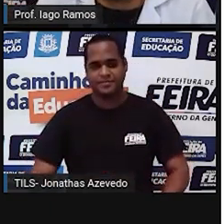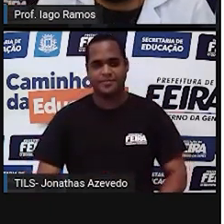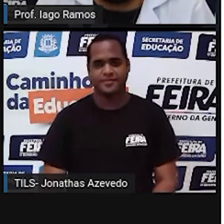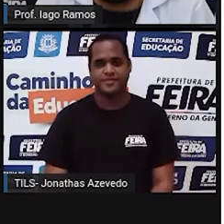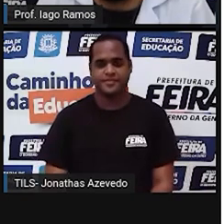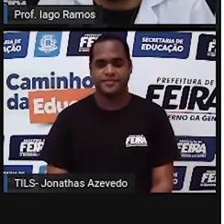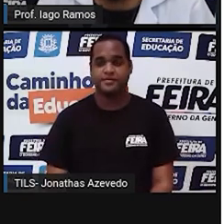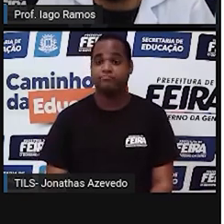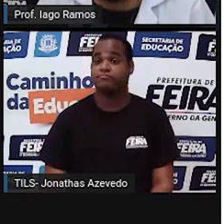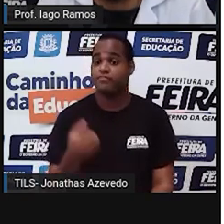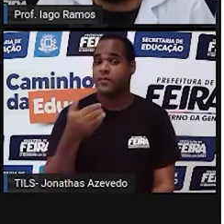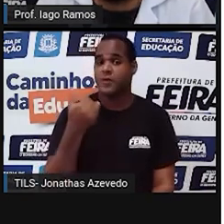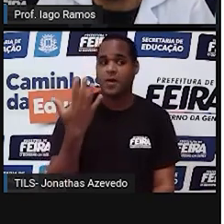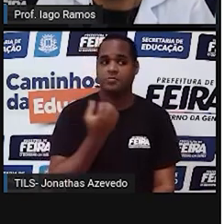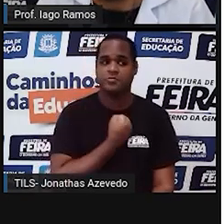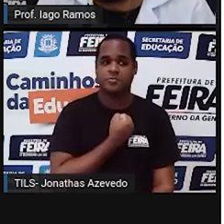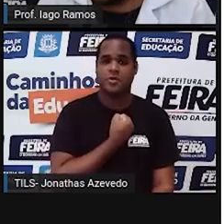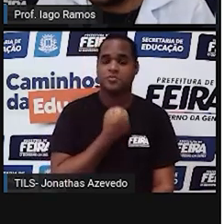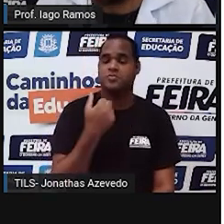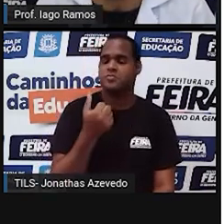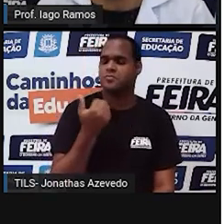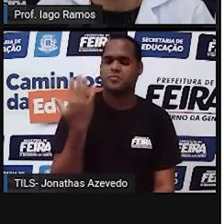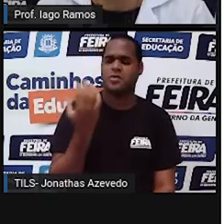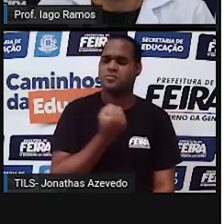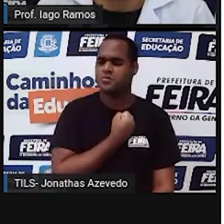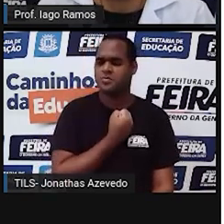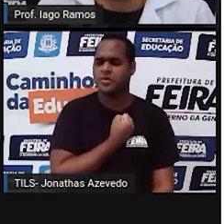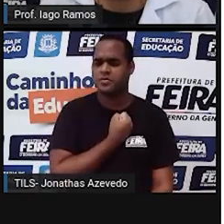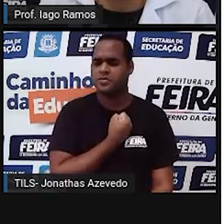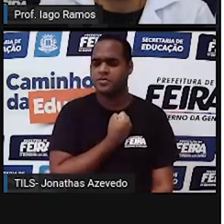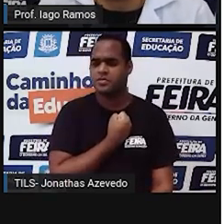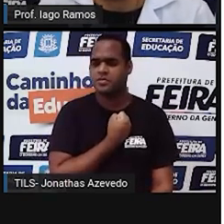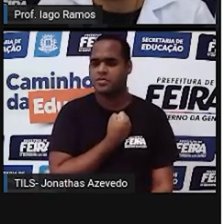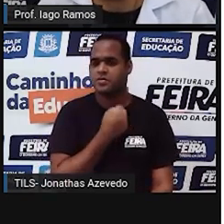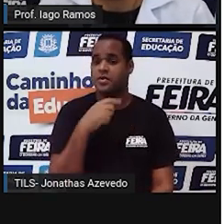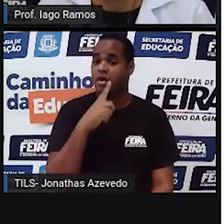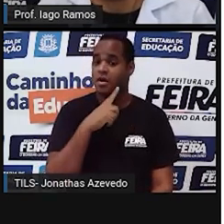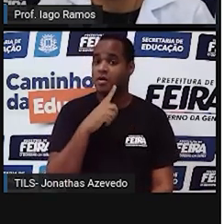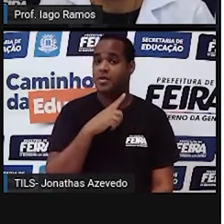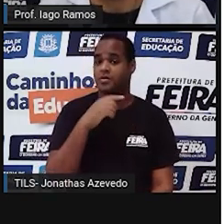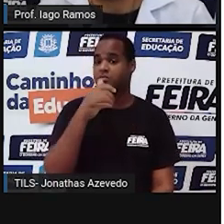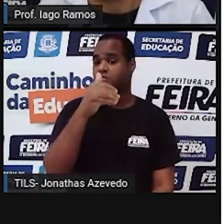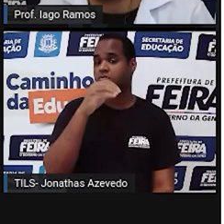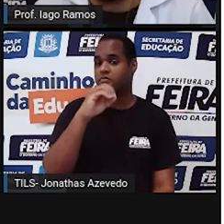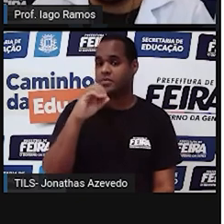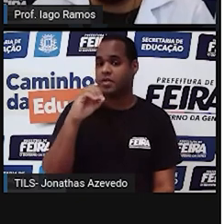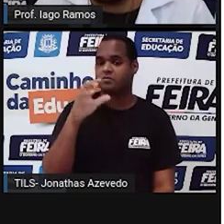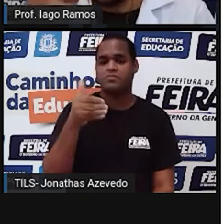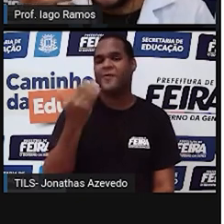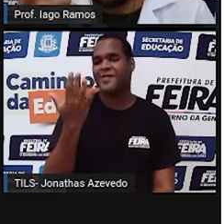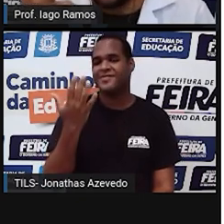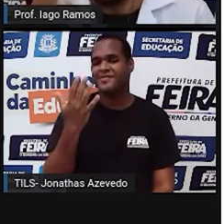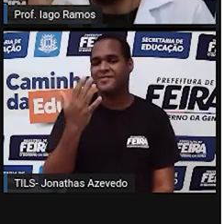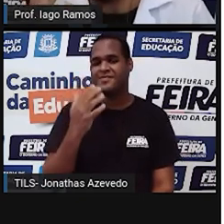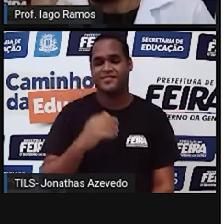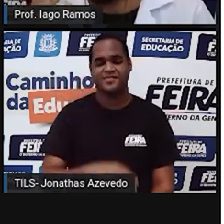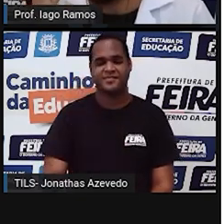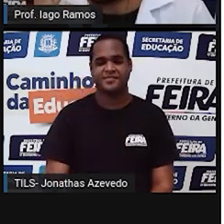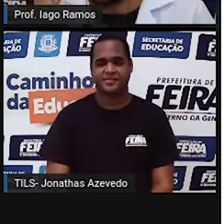qual algarismo qual algarismo está na posição dos centésimos tempo